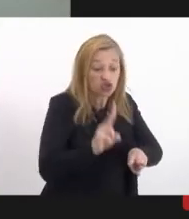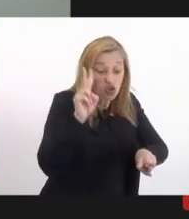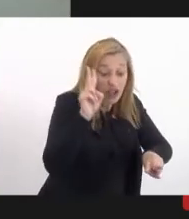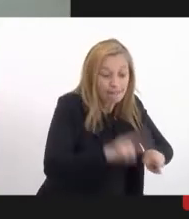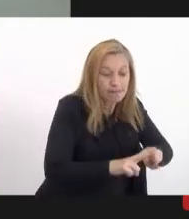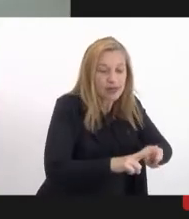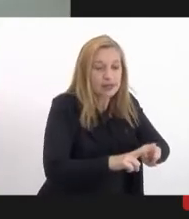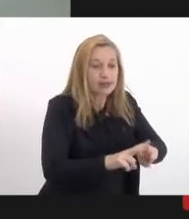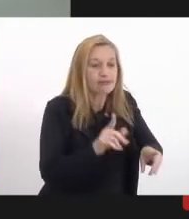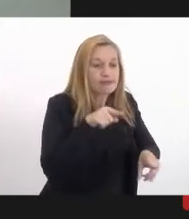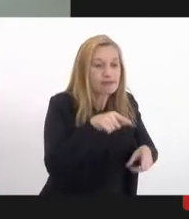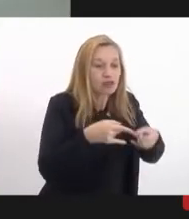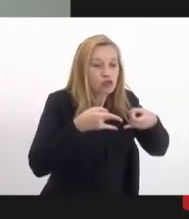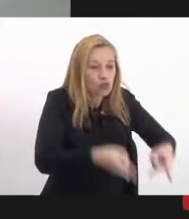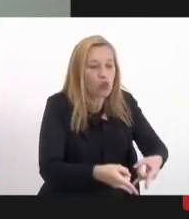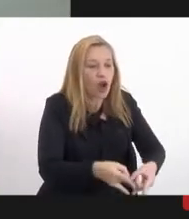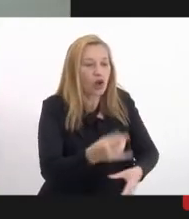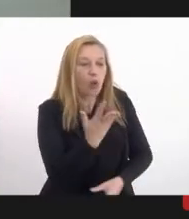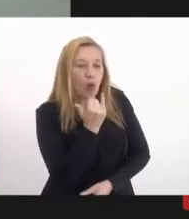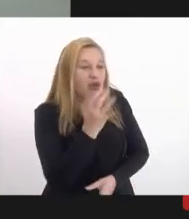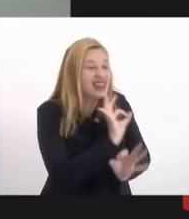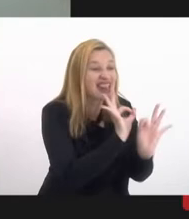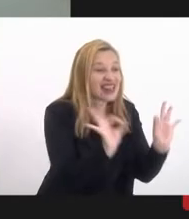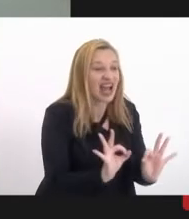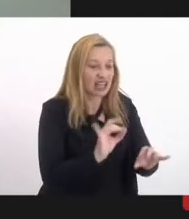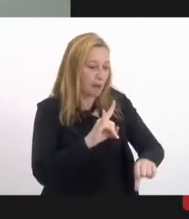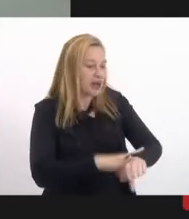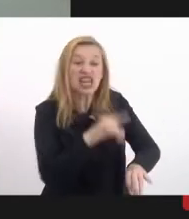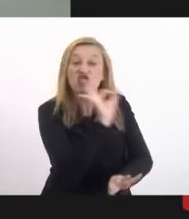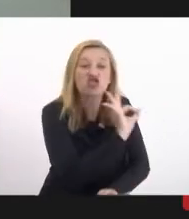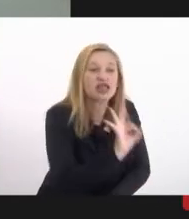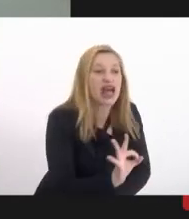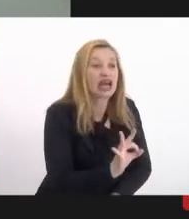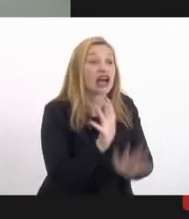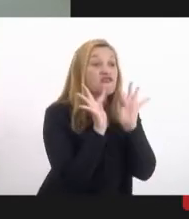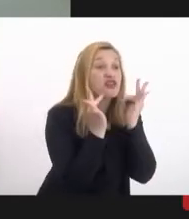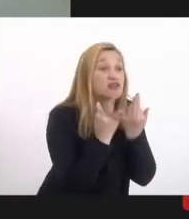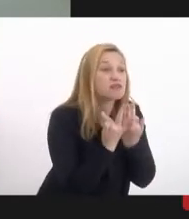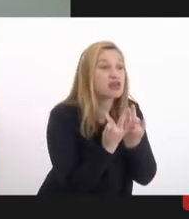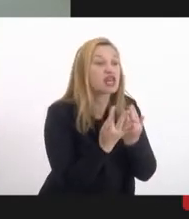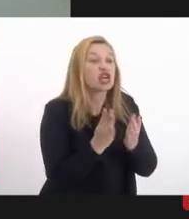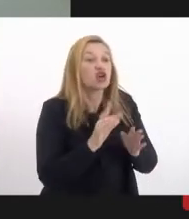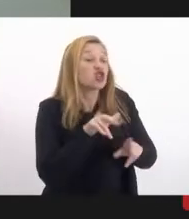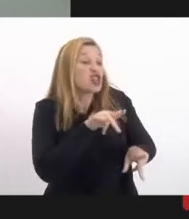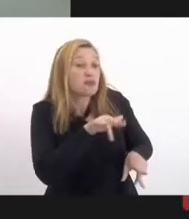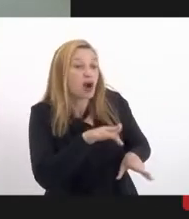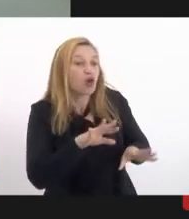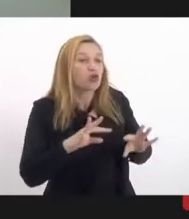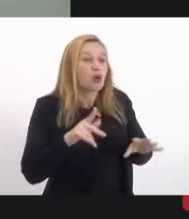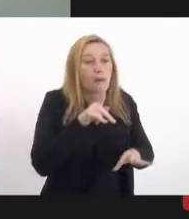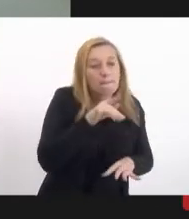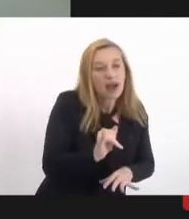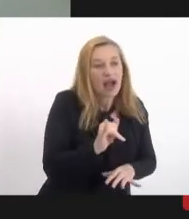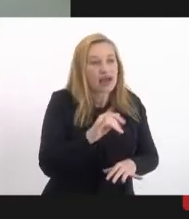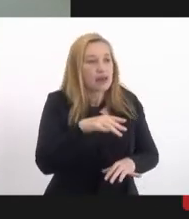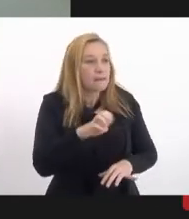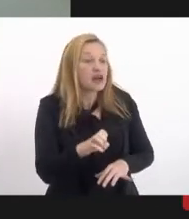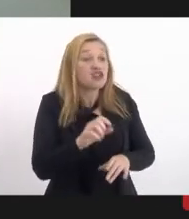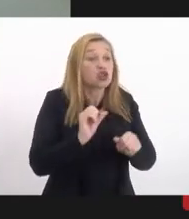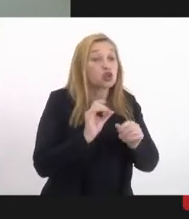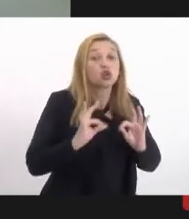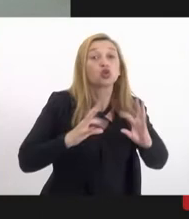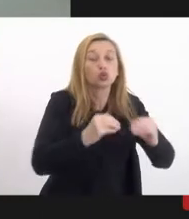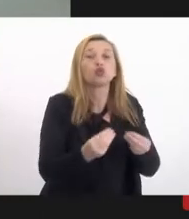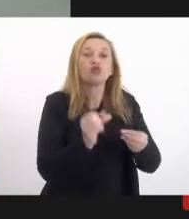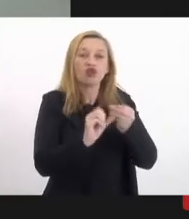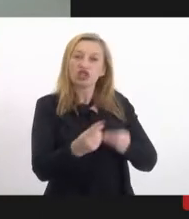quarto sem comida sem irem ao banheiro os familiares os irmãos os pais fazem isso com